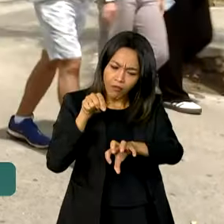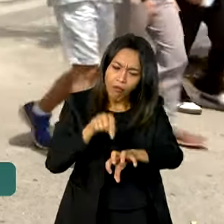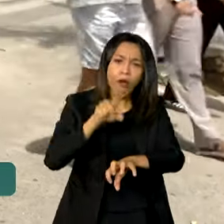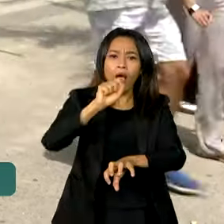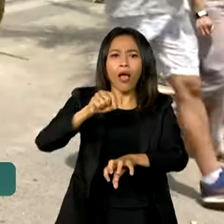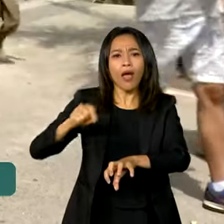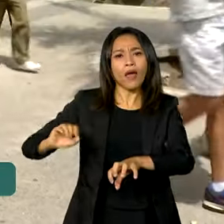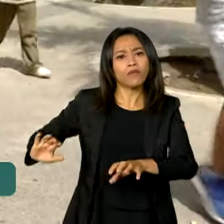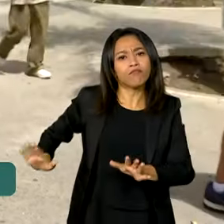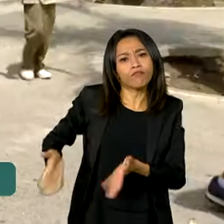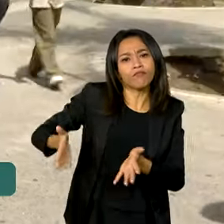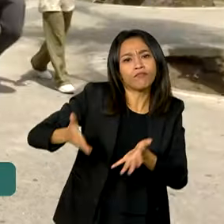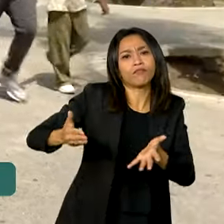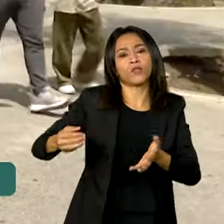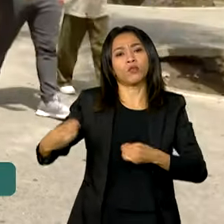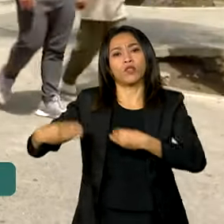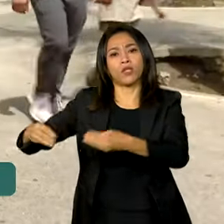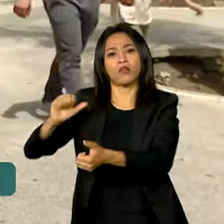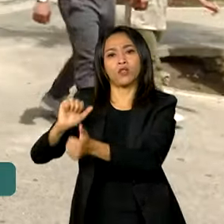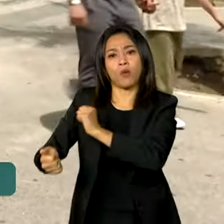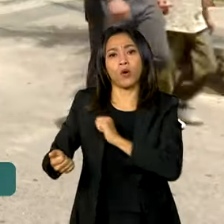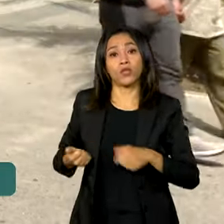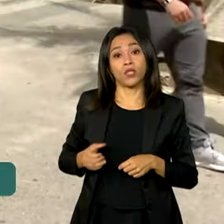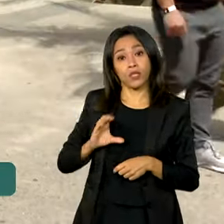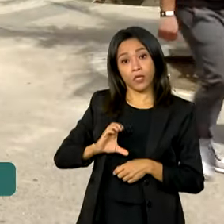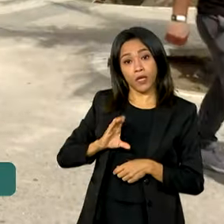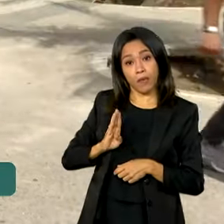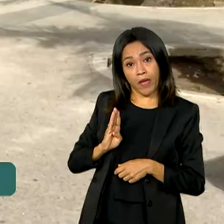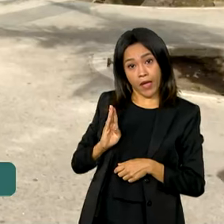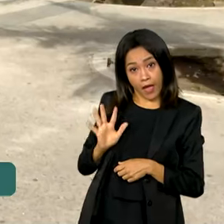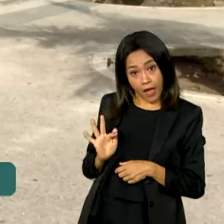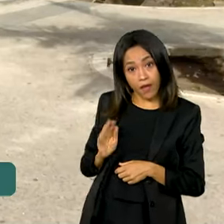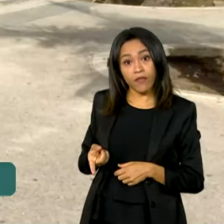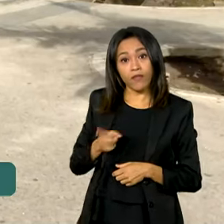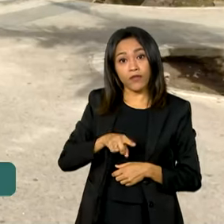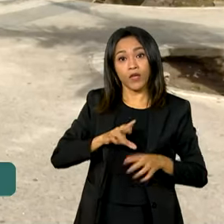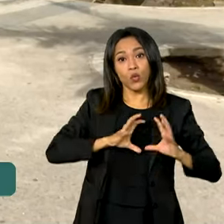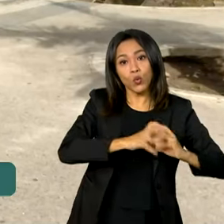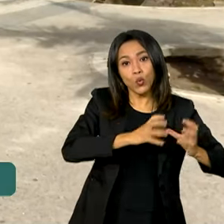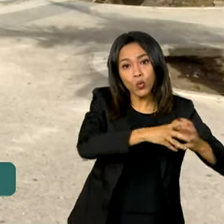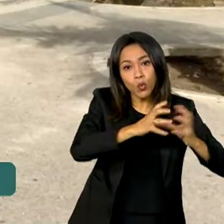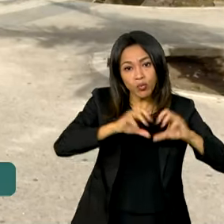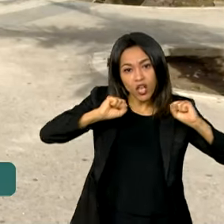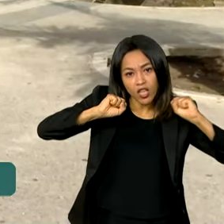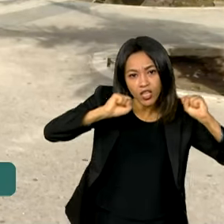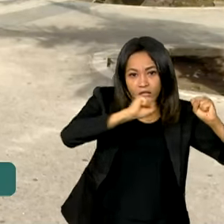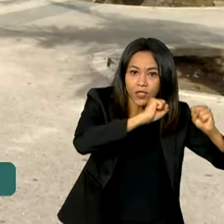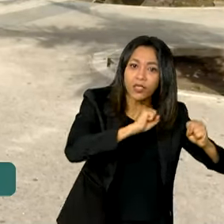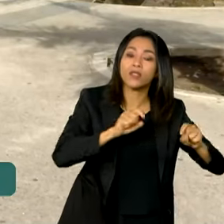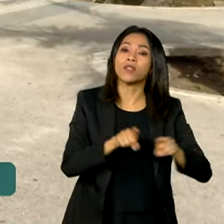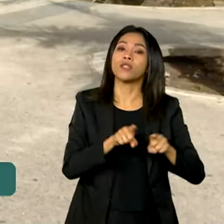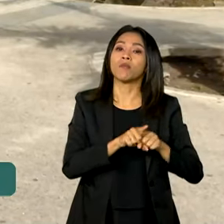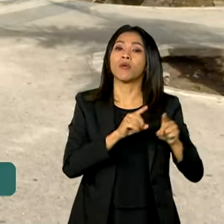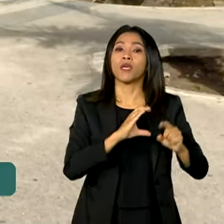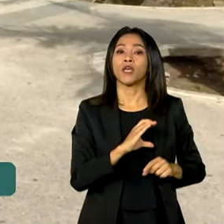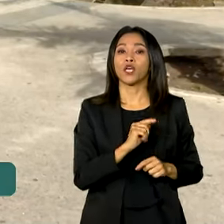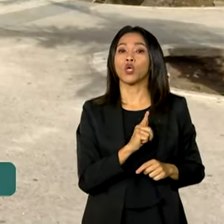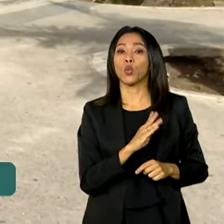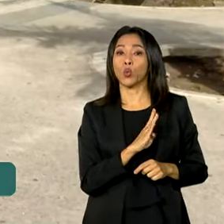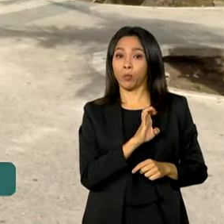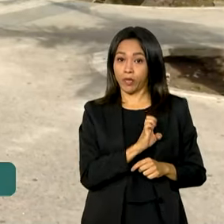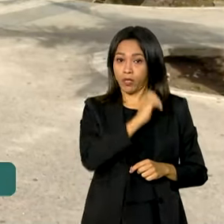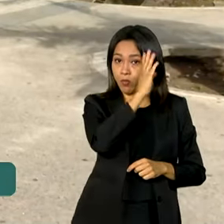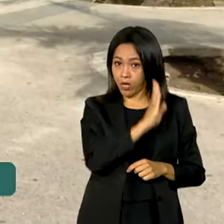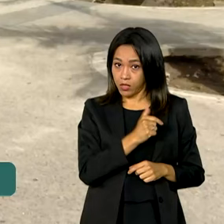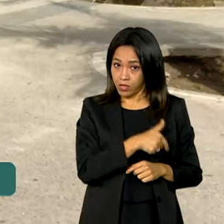do Esporte, em parceria com a CBF, a Associação Nacional de Torcidas Organizadas e os principais clubes brasileiros. Essa